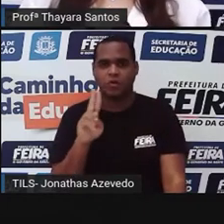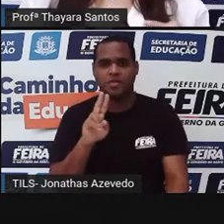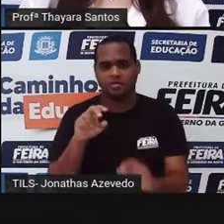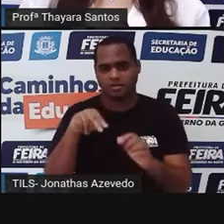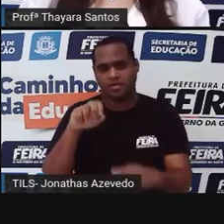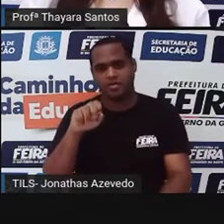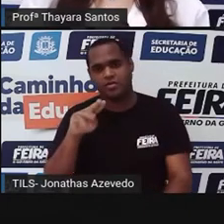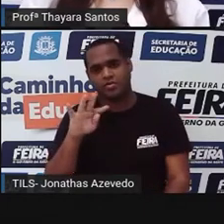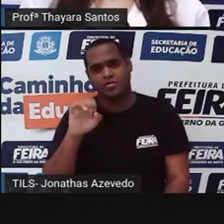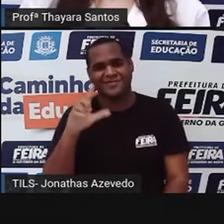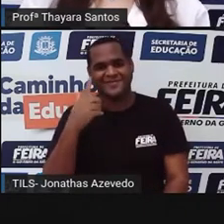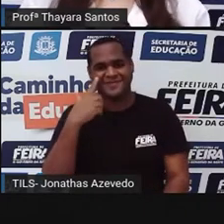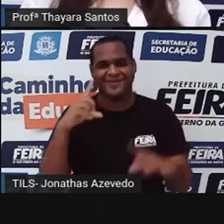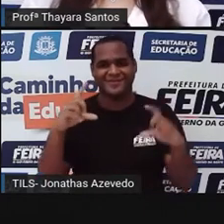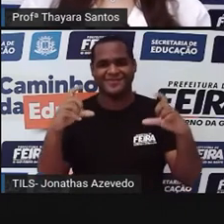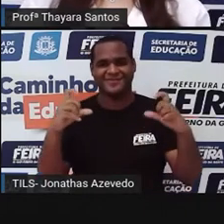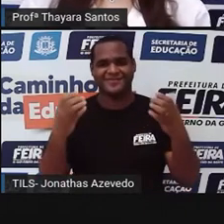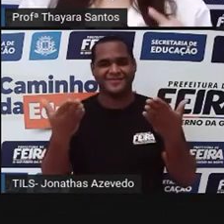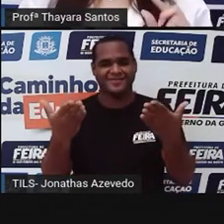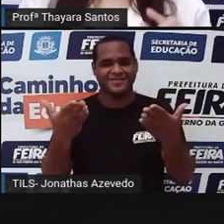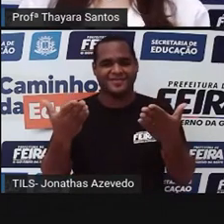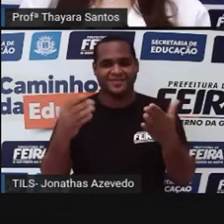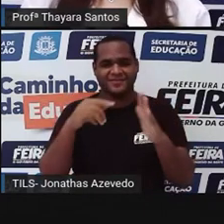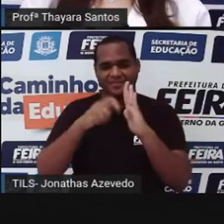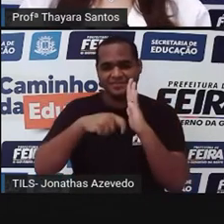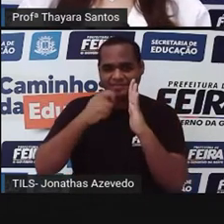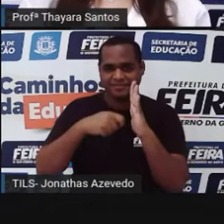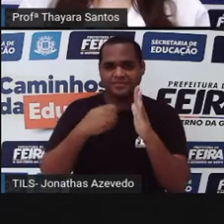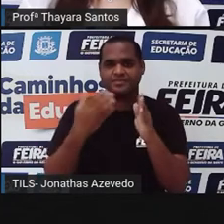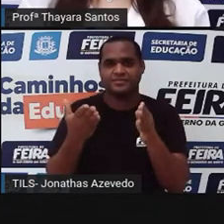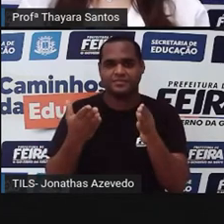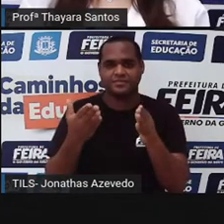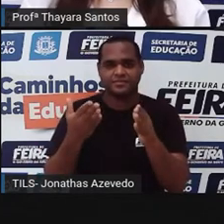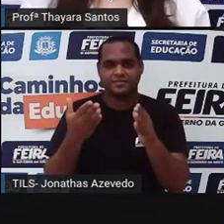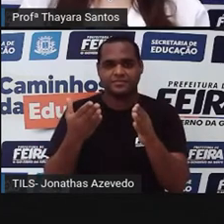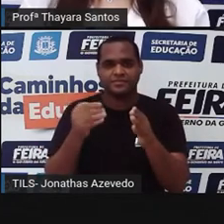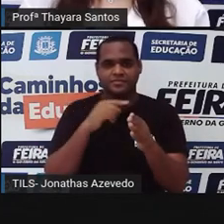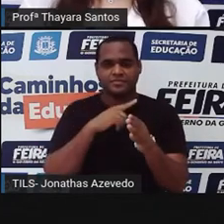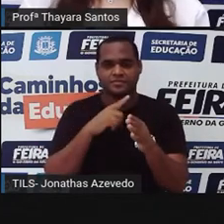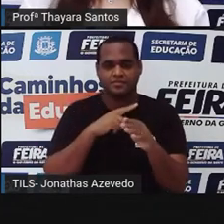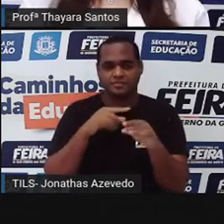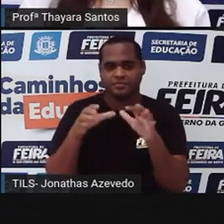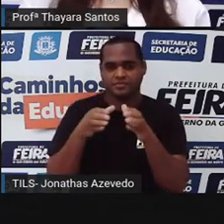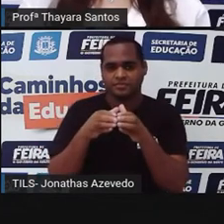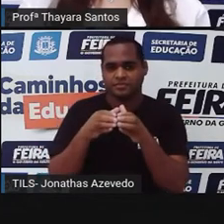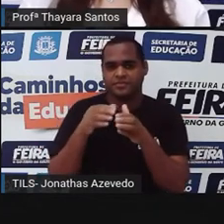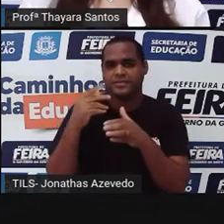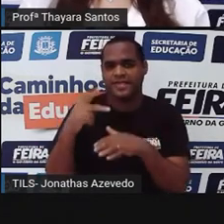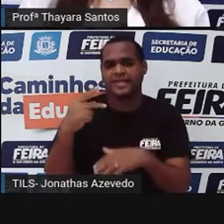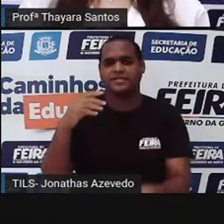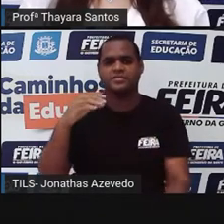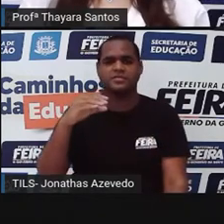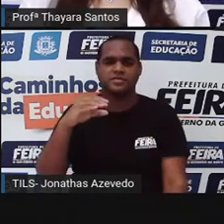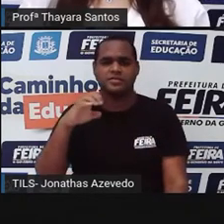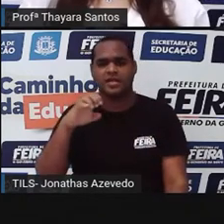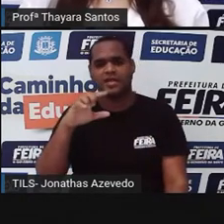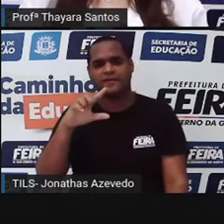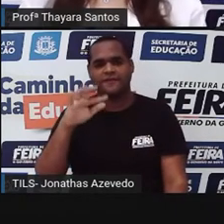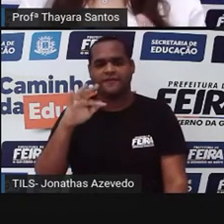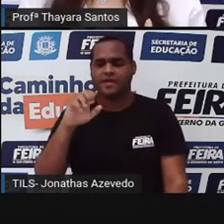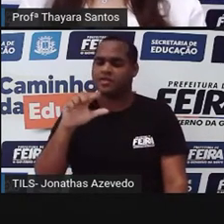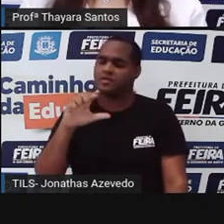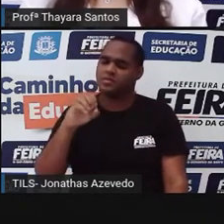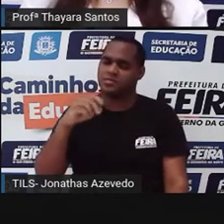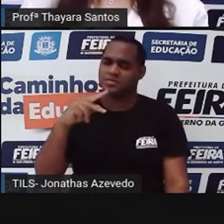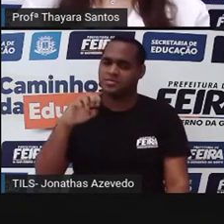náutilos. É esse que está aparecendo aí pra vocês. O náutilos, ele está no grupo dos cefalópodes. Aí vocês podem dizer, nossa, Pró,